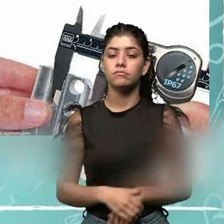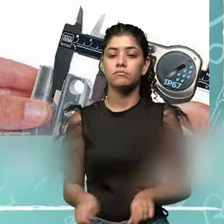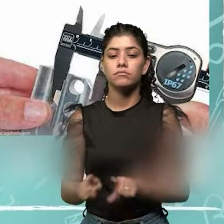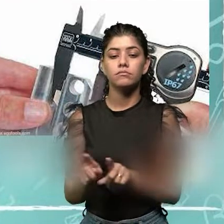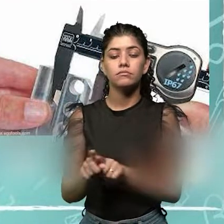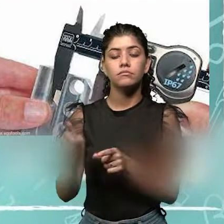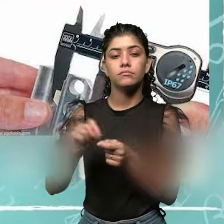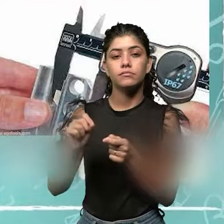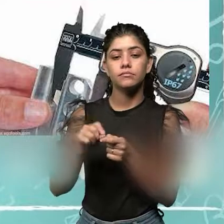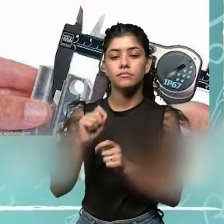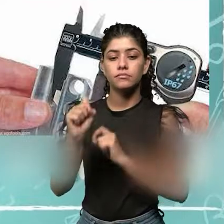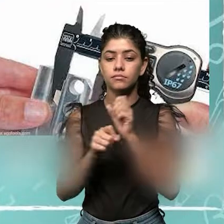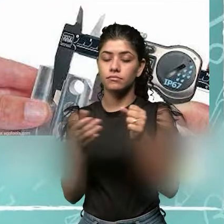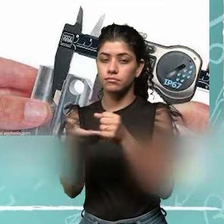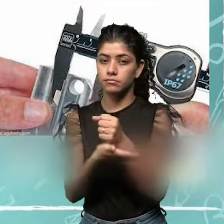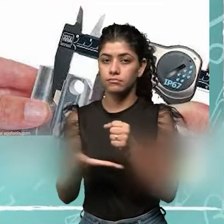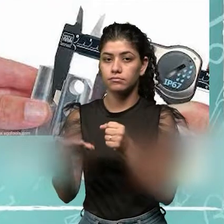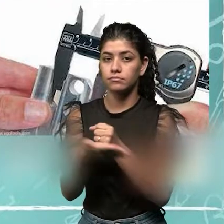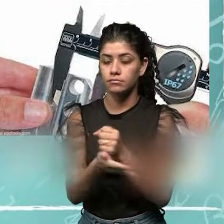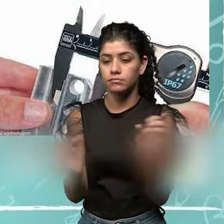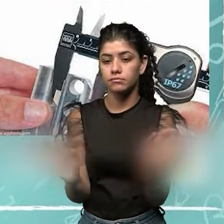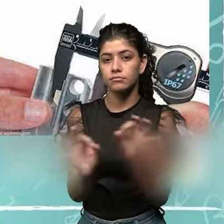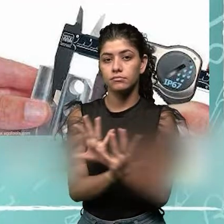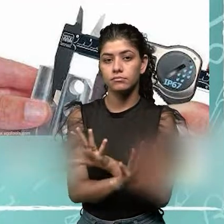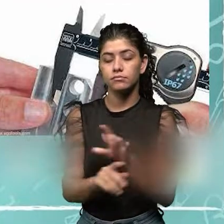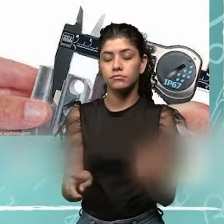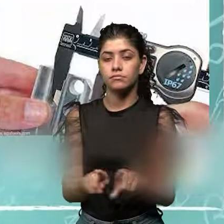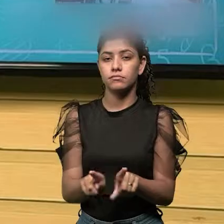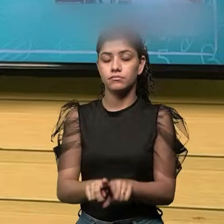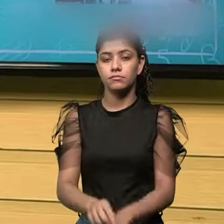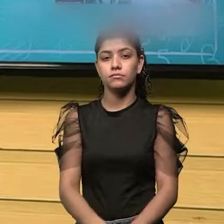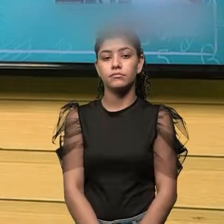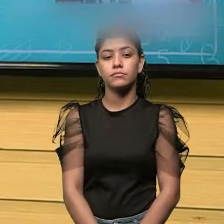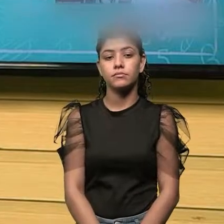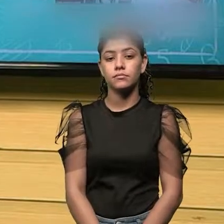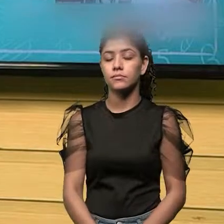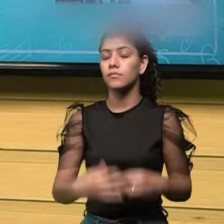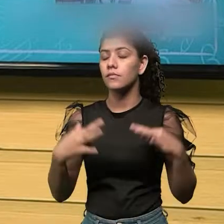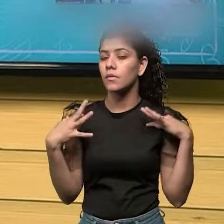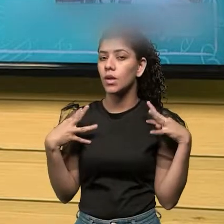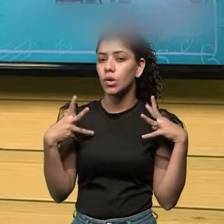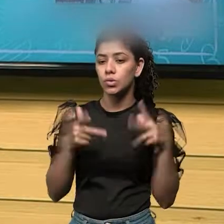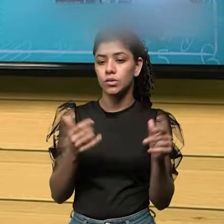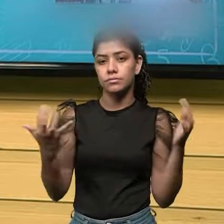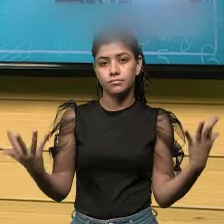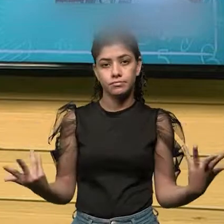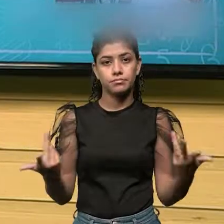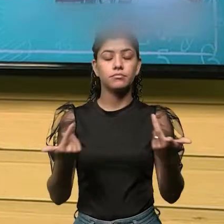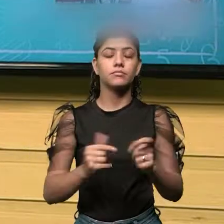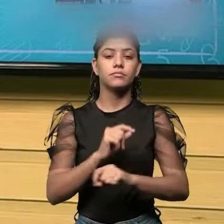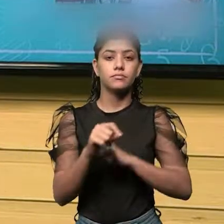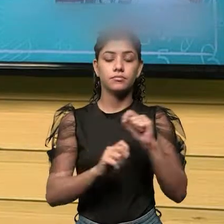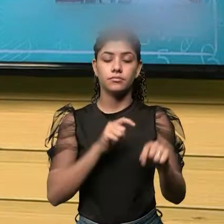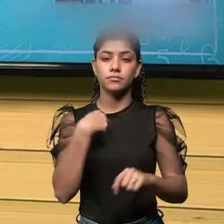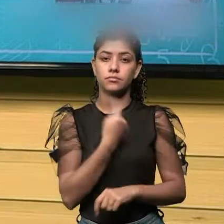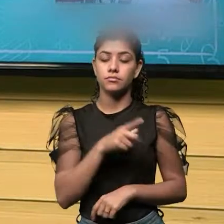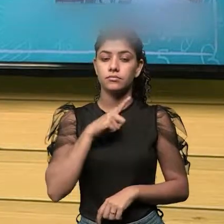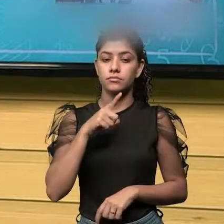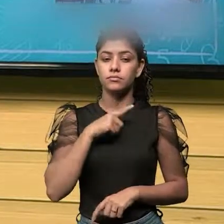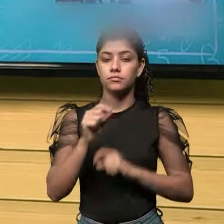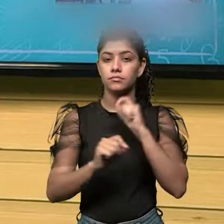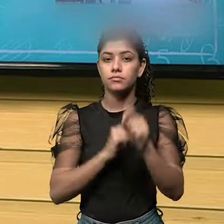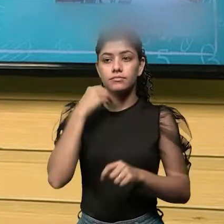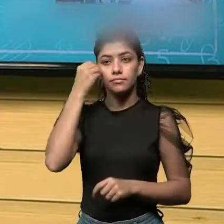Executar operações básicas de acabamento e ajustagem. Então, todas essas habilidades nós vamos tentar